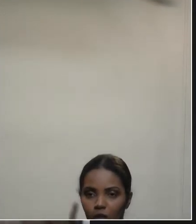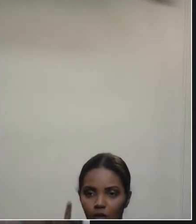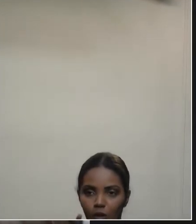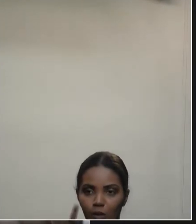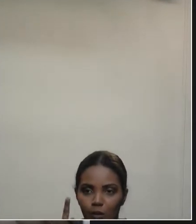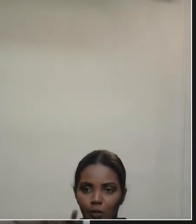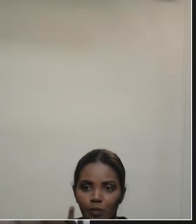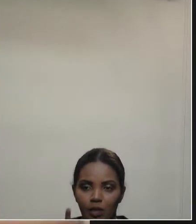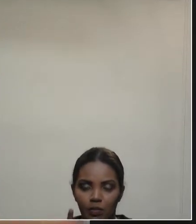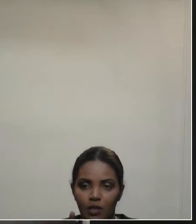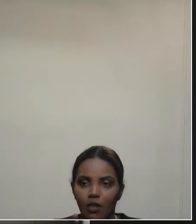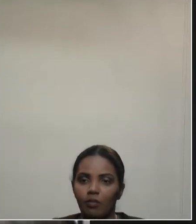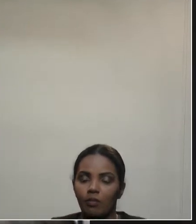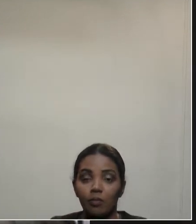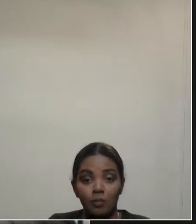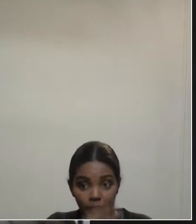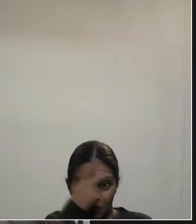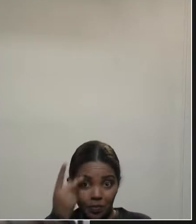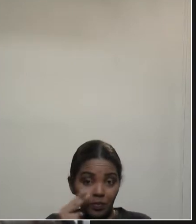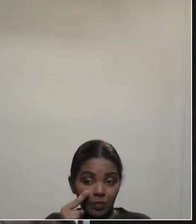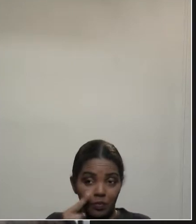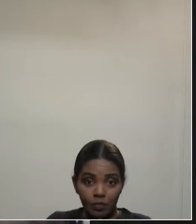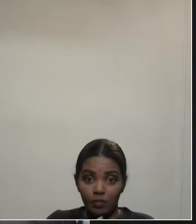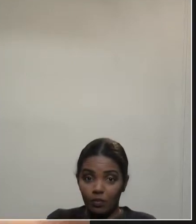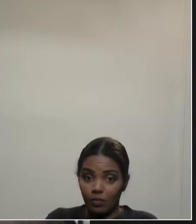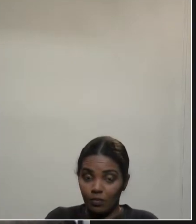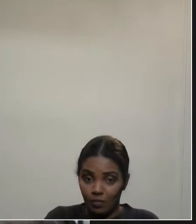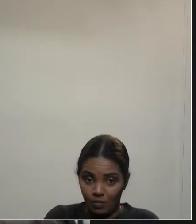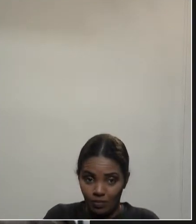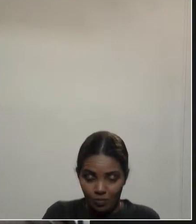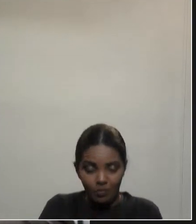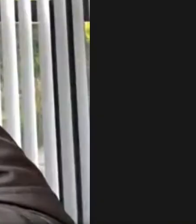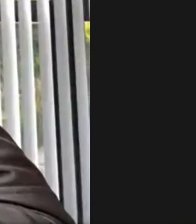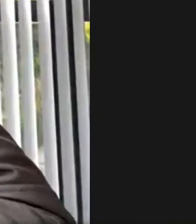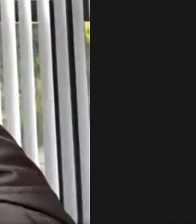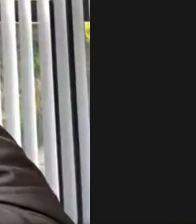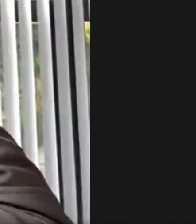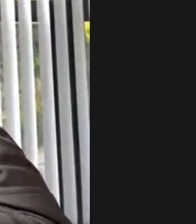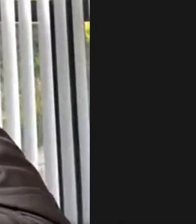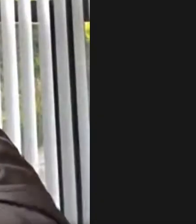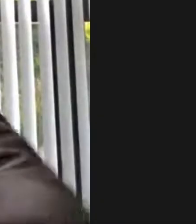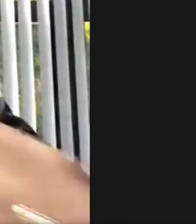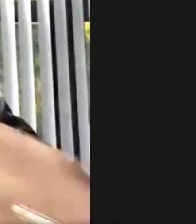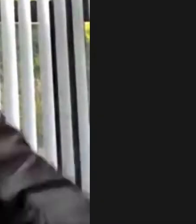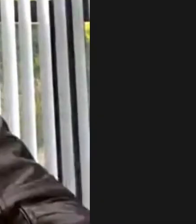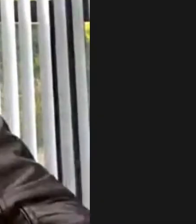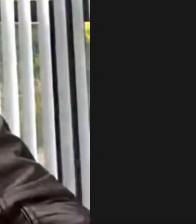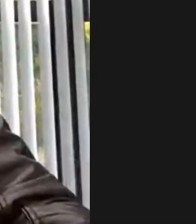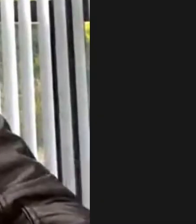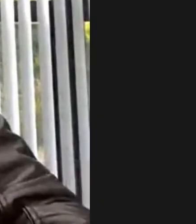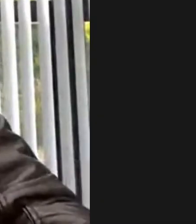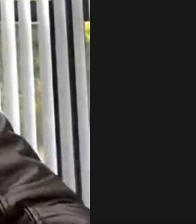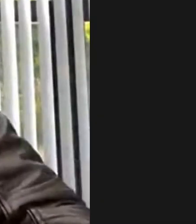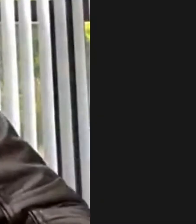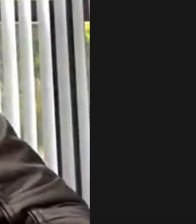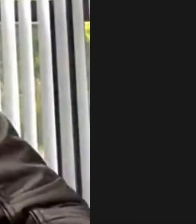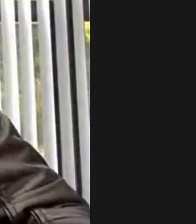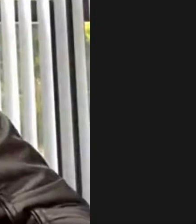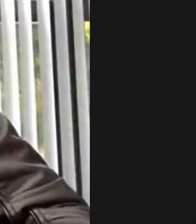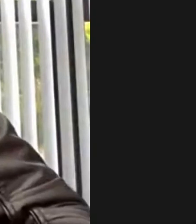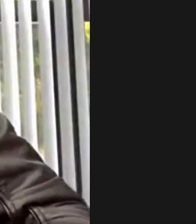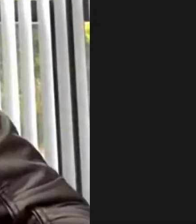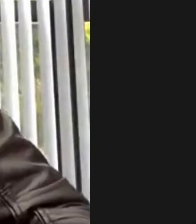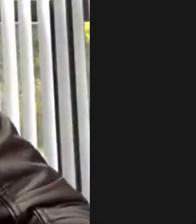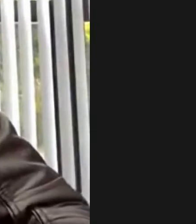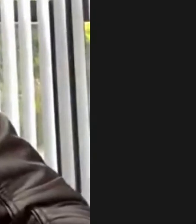pela TV, Assembleia e demais mídias. Bom, hoje eu não estava preparado para falar, mas eu ouvindo aqui a fala